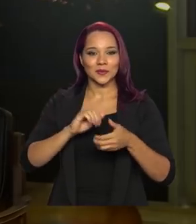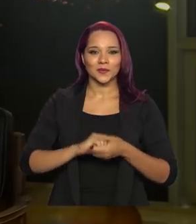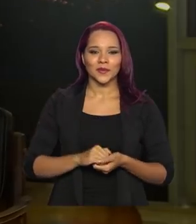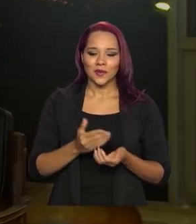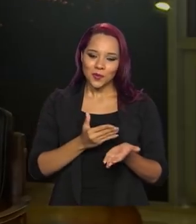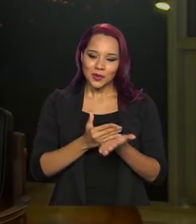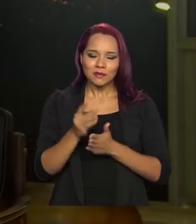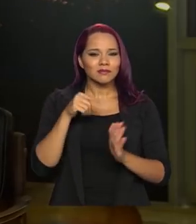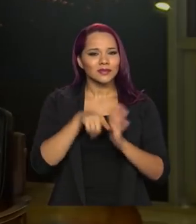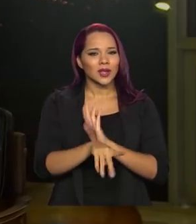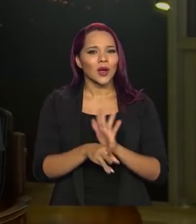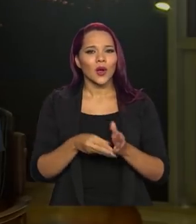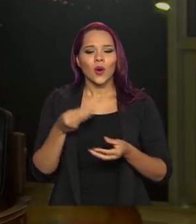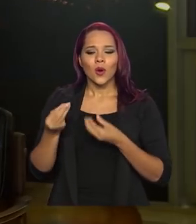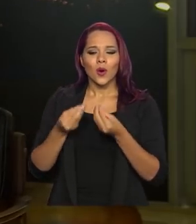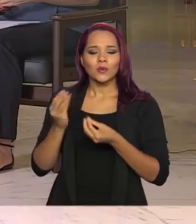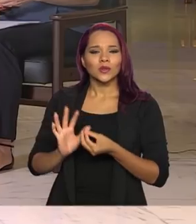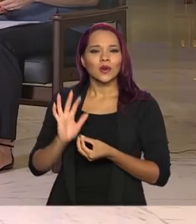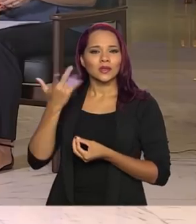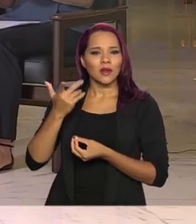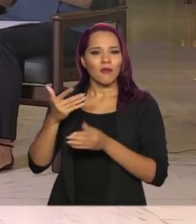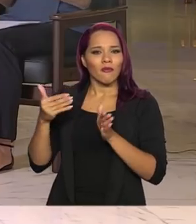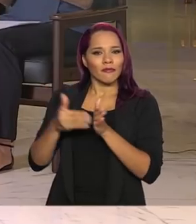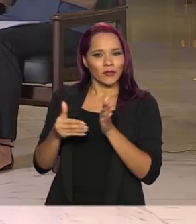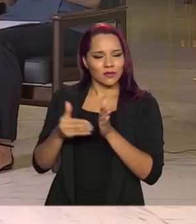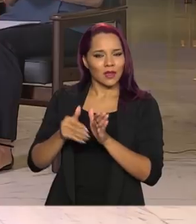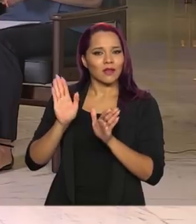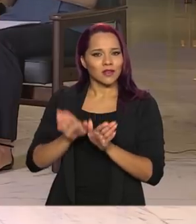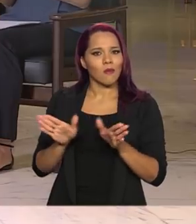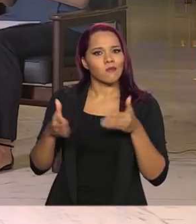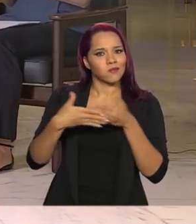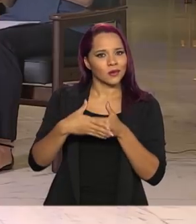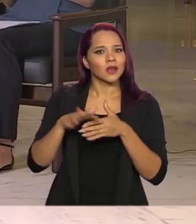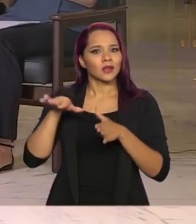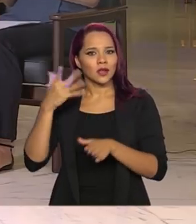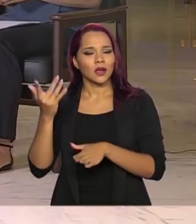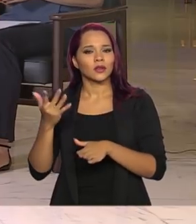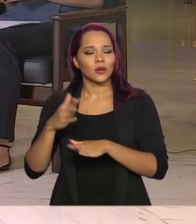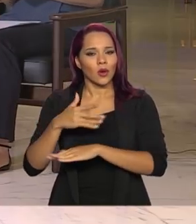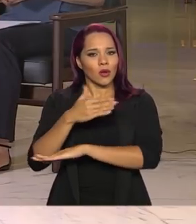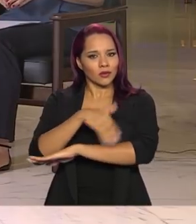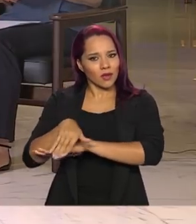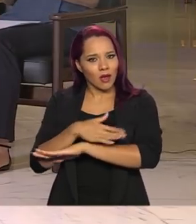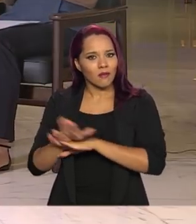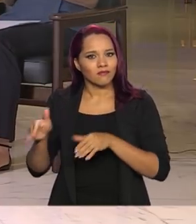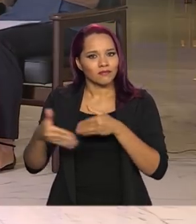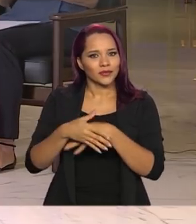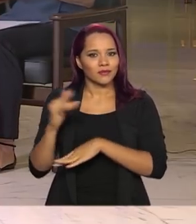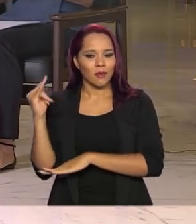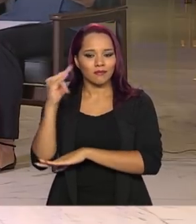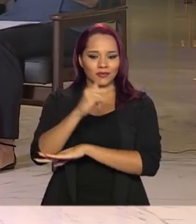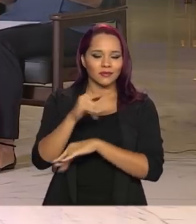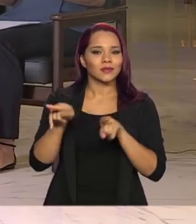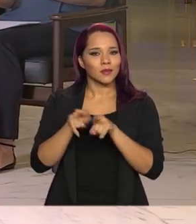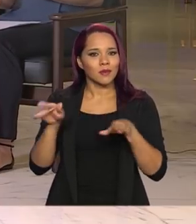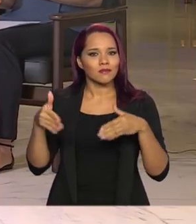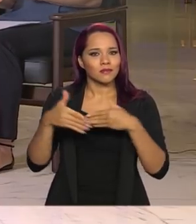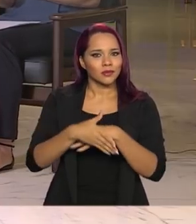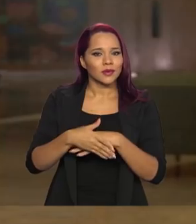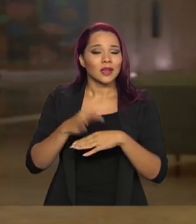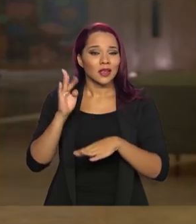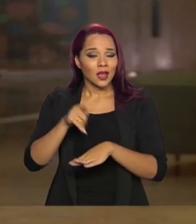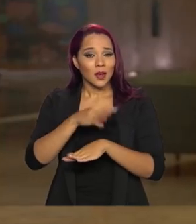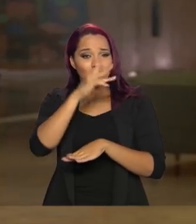perguntando, então, para o senhor sobre a situação das fronteiras, que já foram fechadas, tanto aéreas quanto terrestres, para a entrada